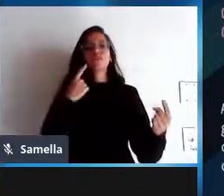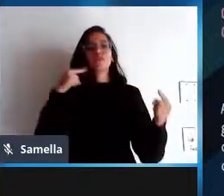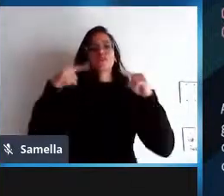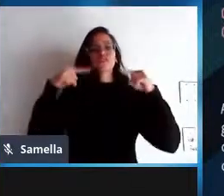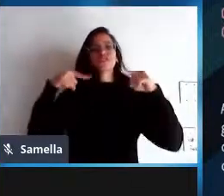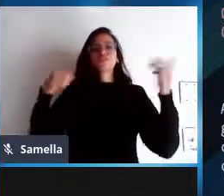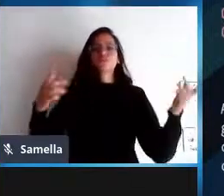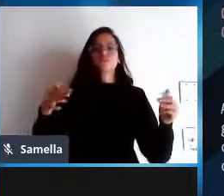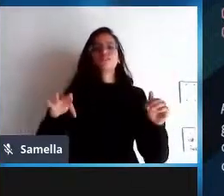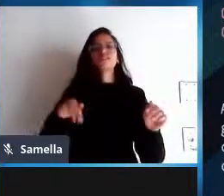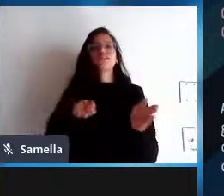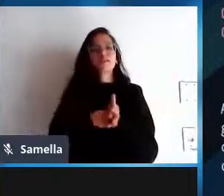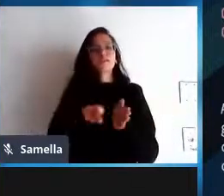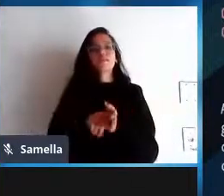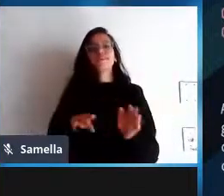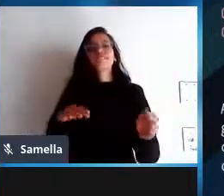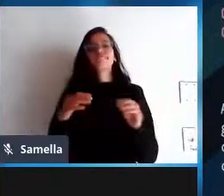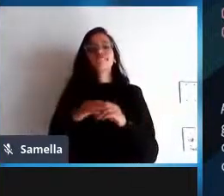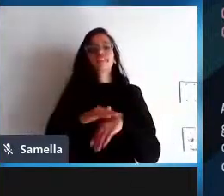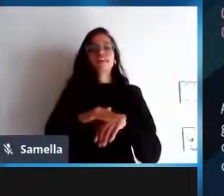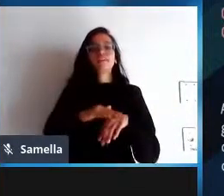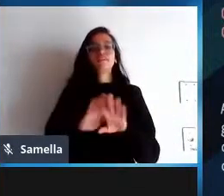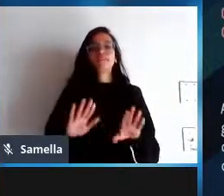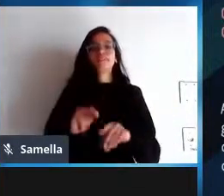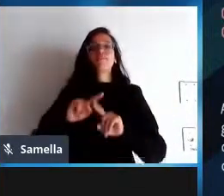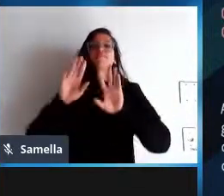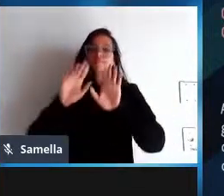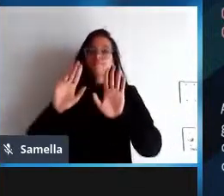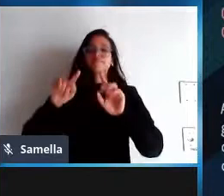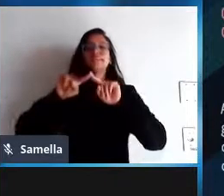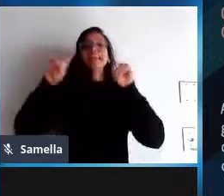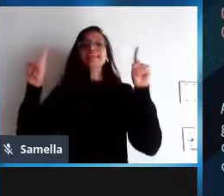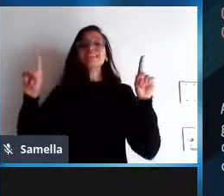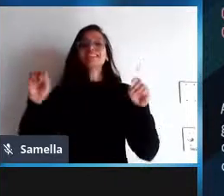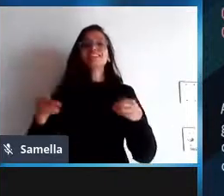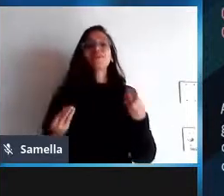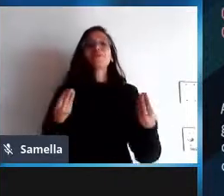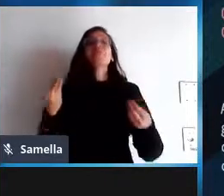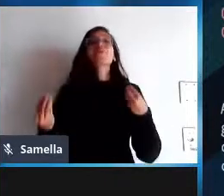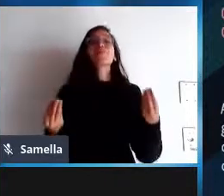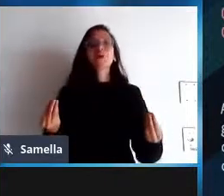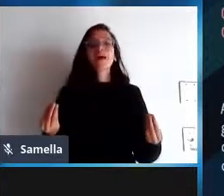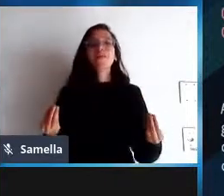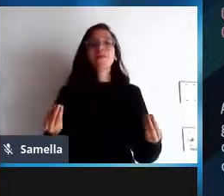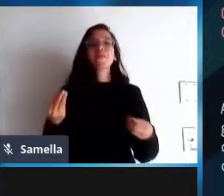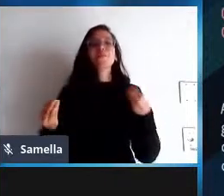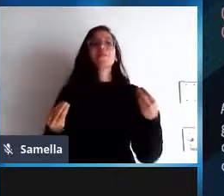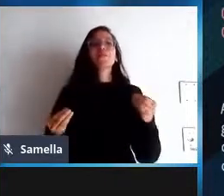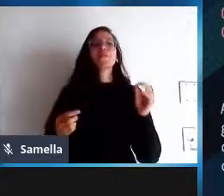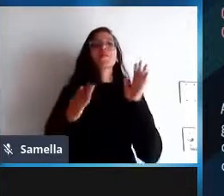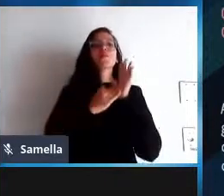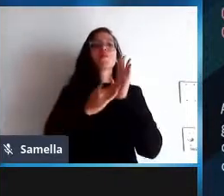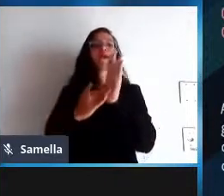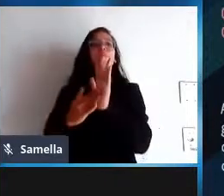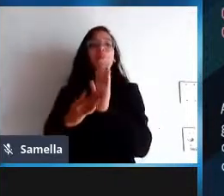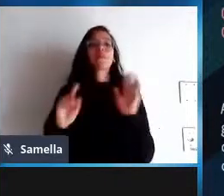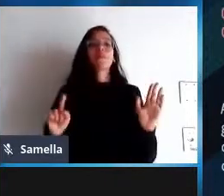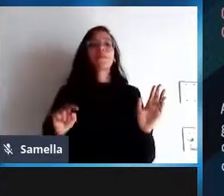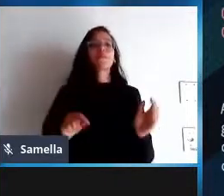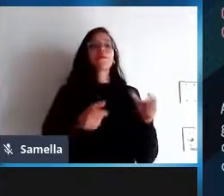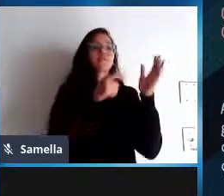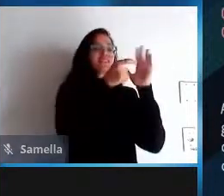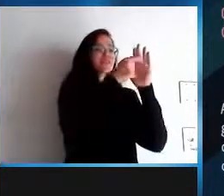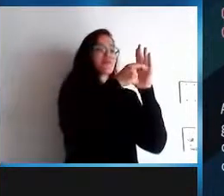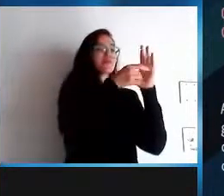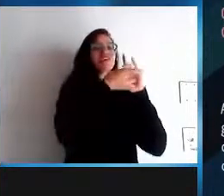então qual é o papel de uma comunidade de software livre no final das contas as comunidades de software livre existem para garantir viabilizar e tornar sustentável